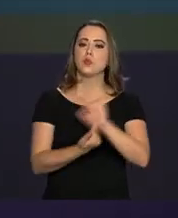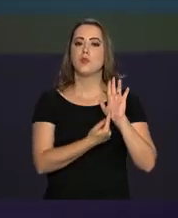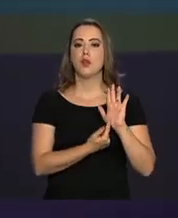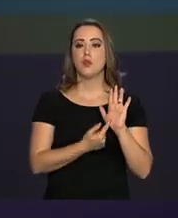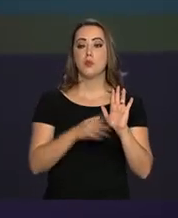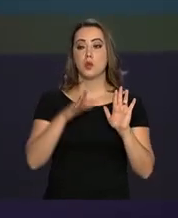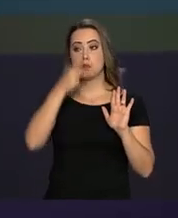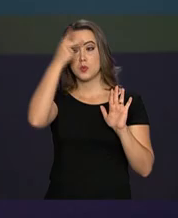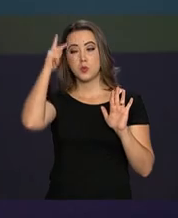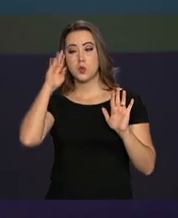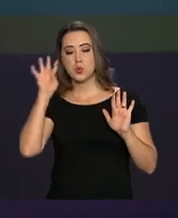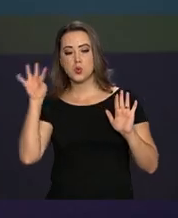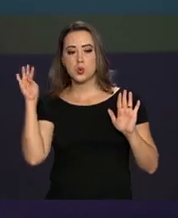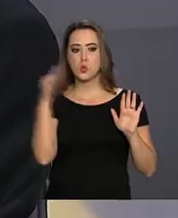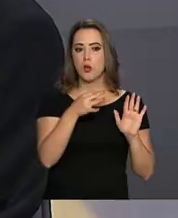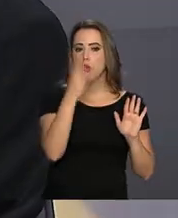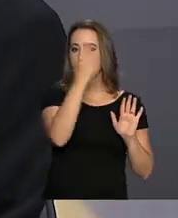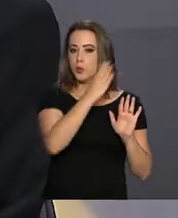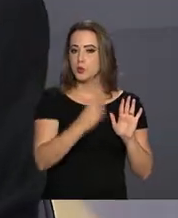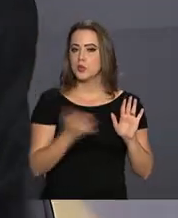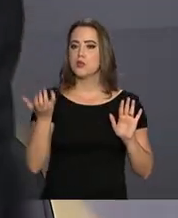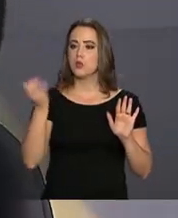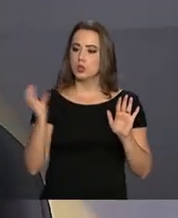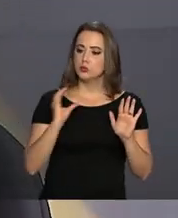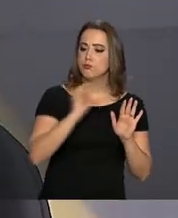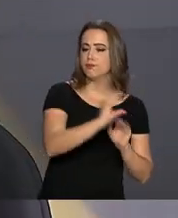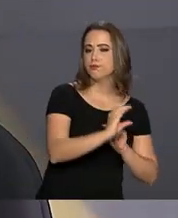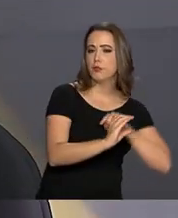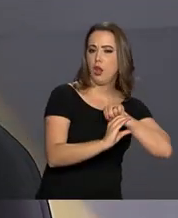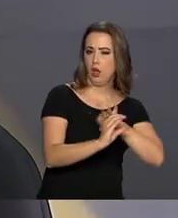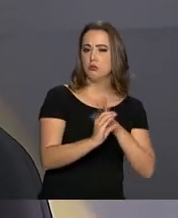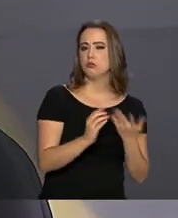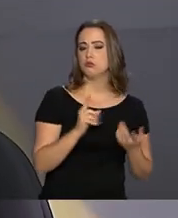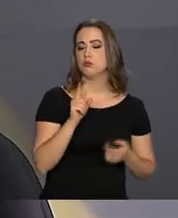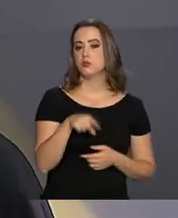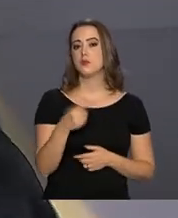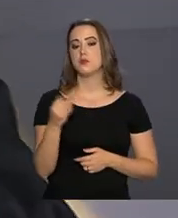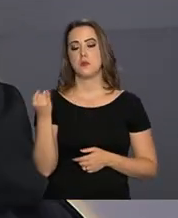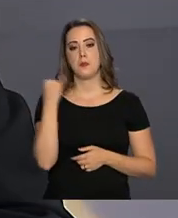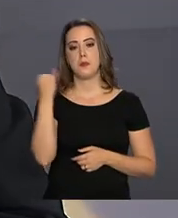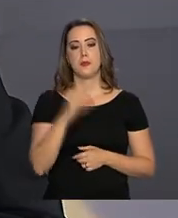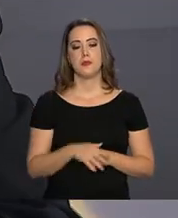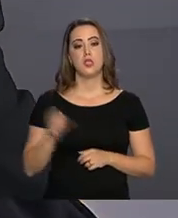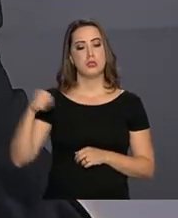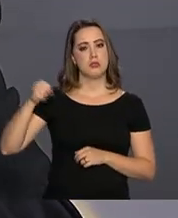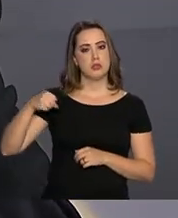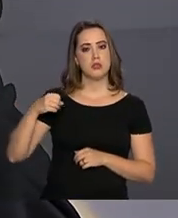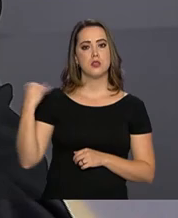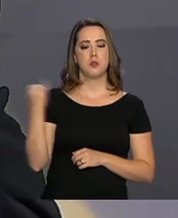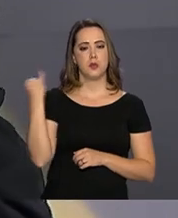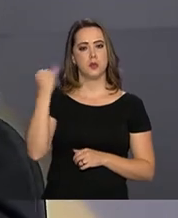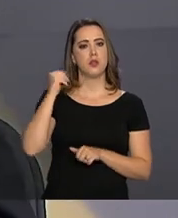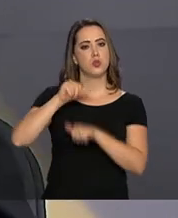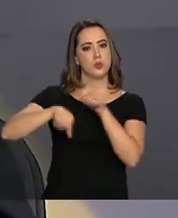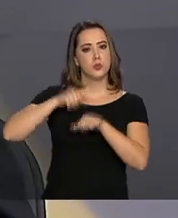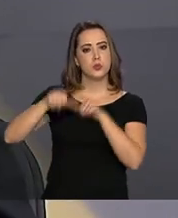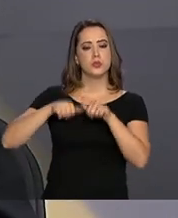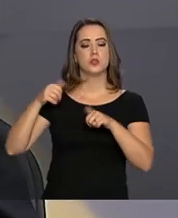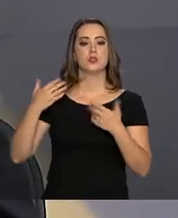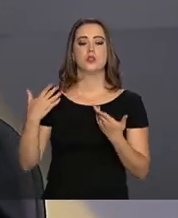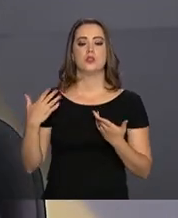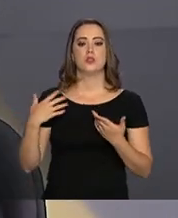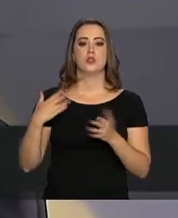atrair esses investimentos. É exatamente isso. Quer dizer, a grande relevância que tem é há uma mudança e um